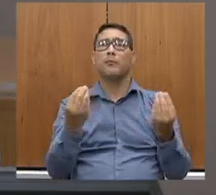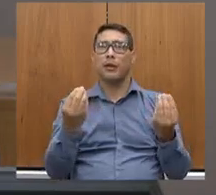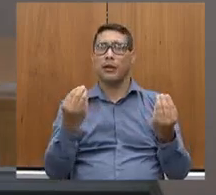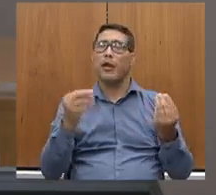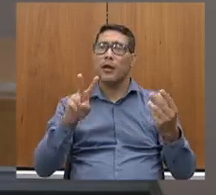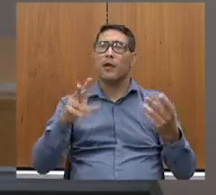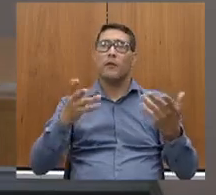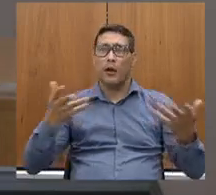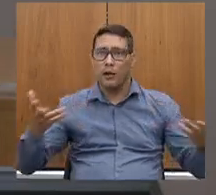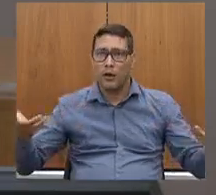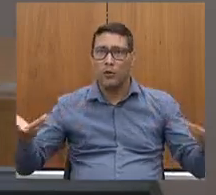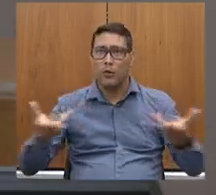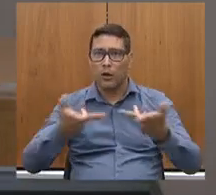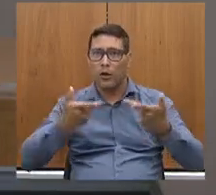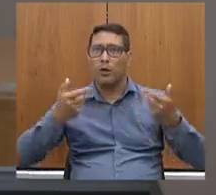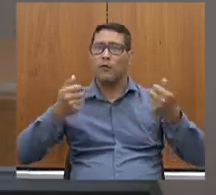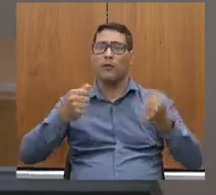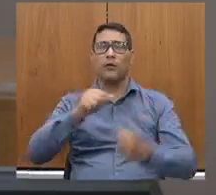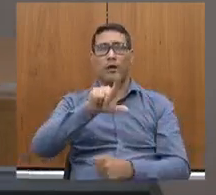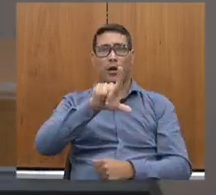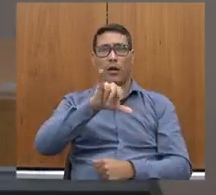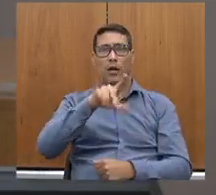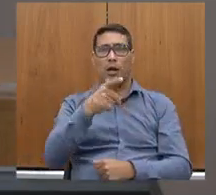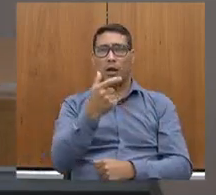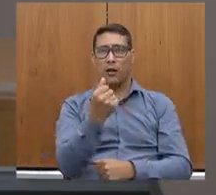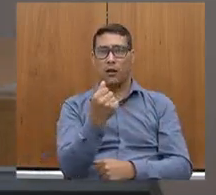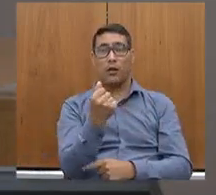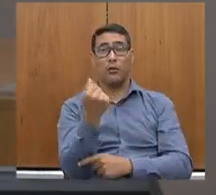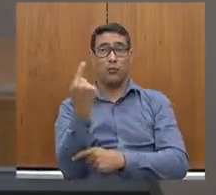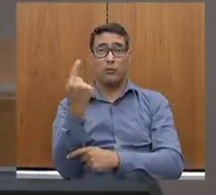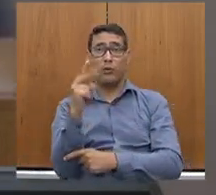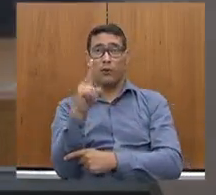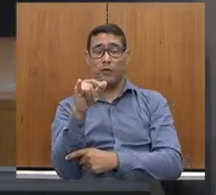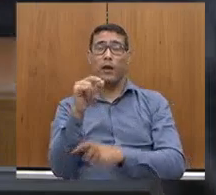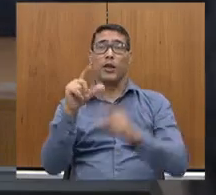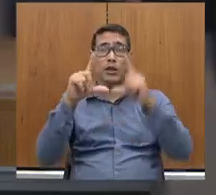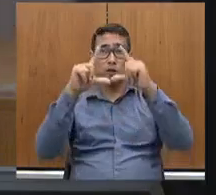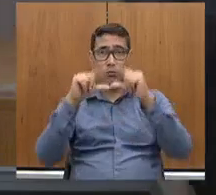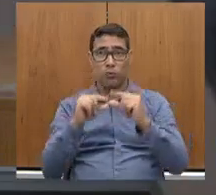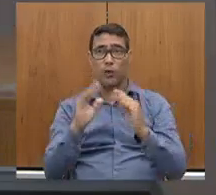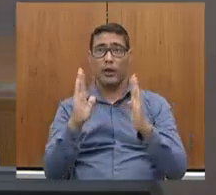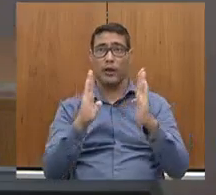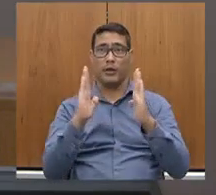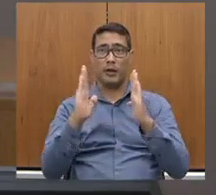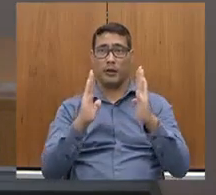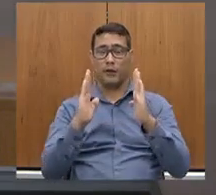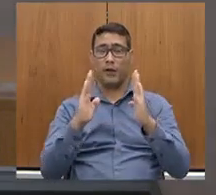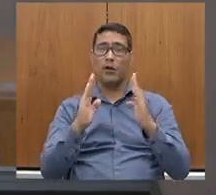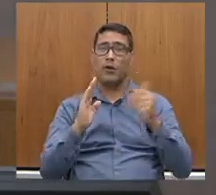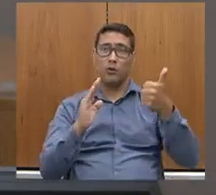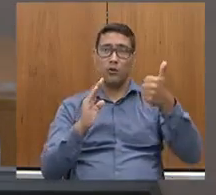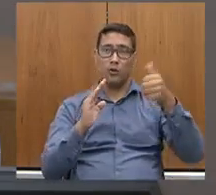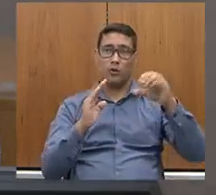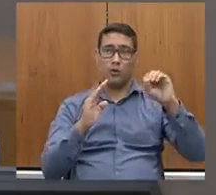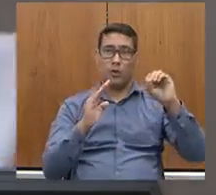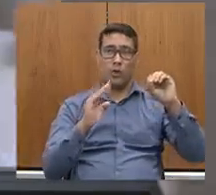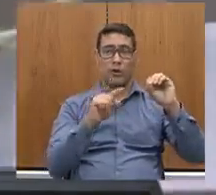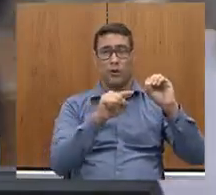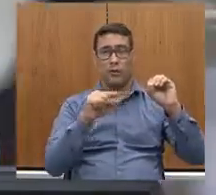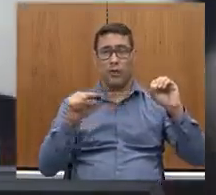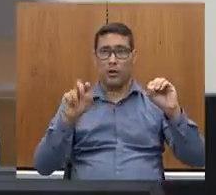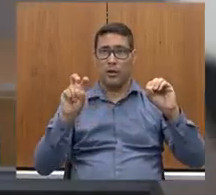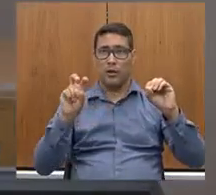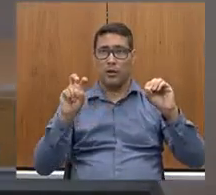Requalificar a linha 1. Então, gente vai diminuir o intervalo de trens de 10 para 5 minutos.